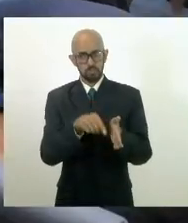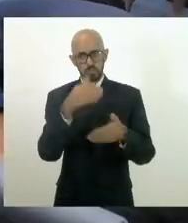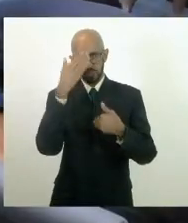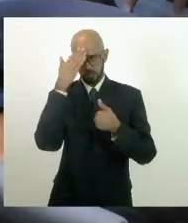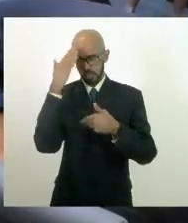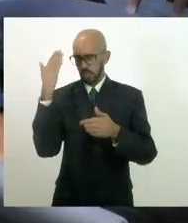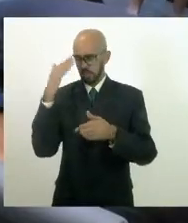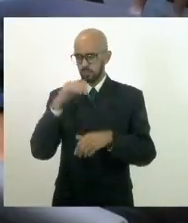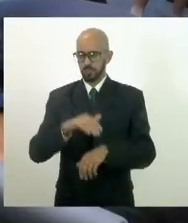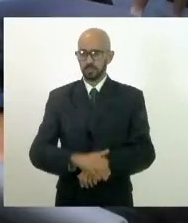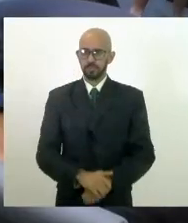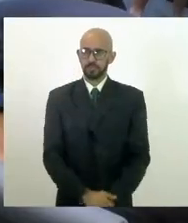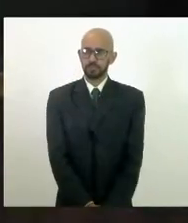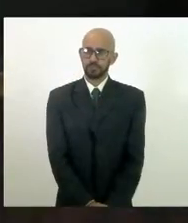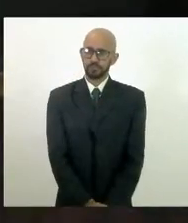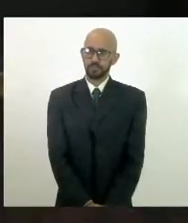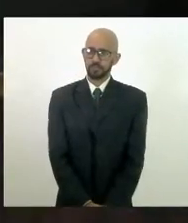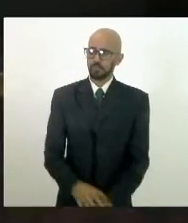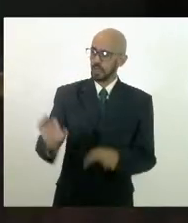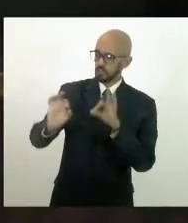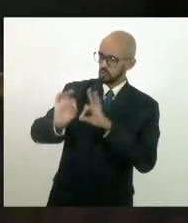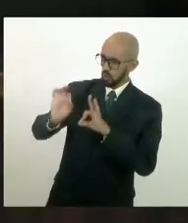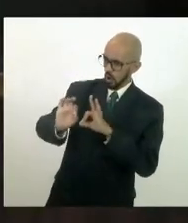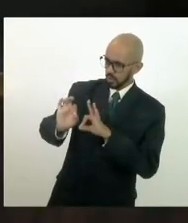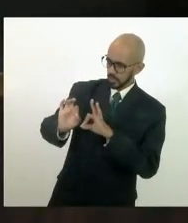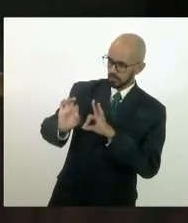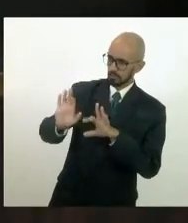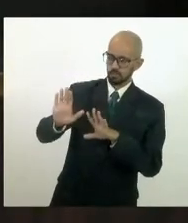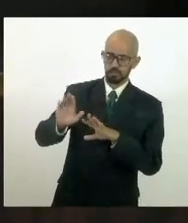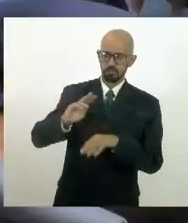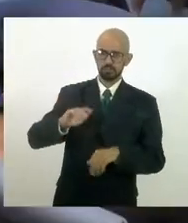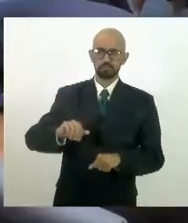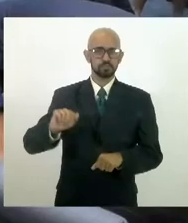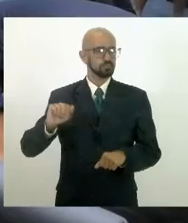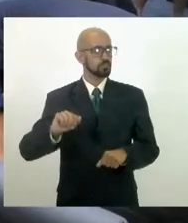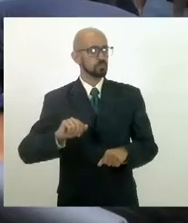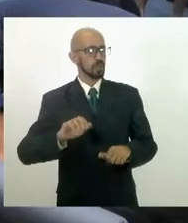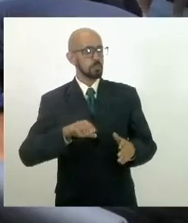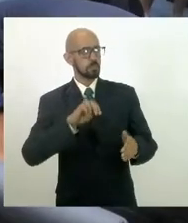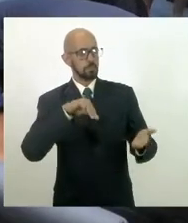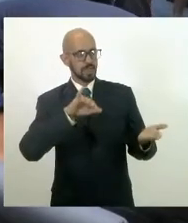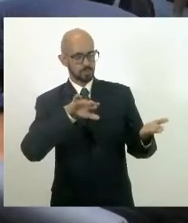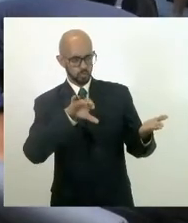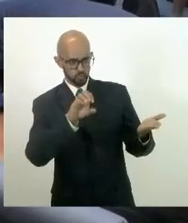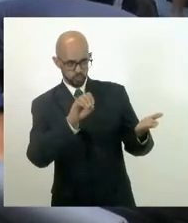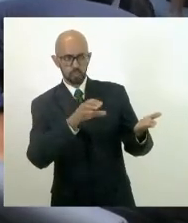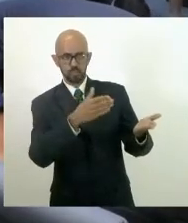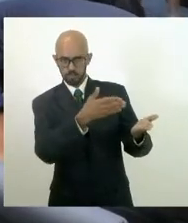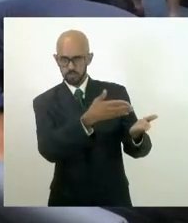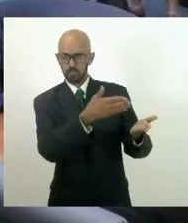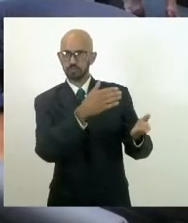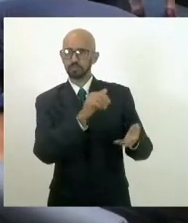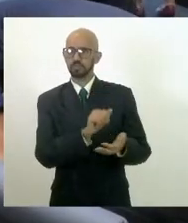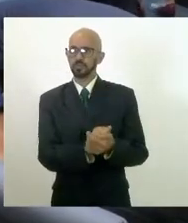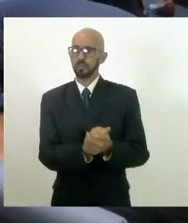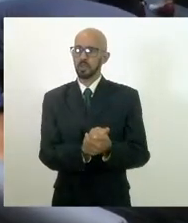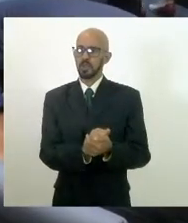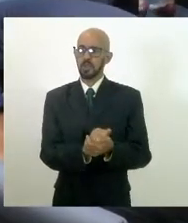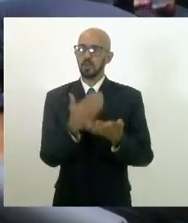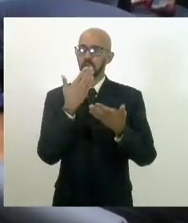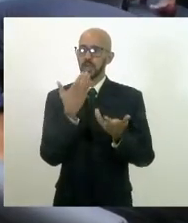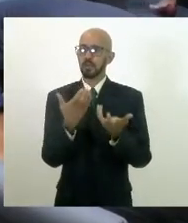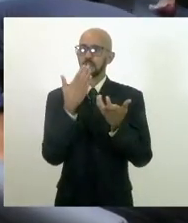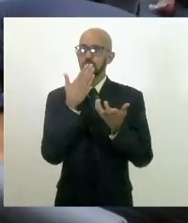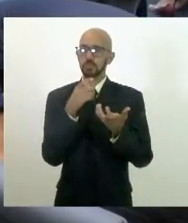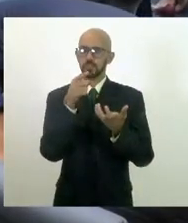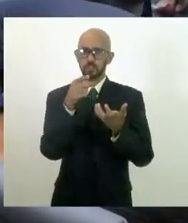Questão de ordem, presidente. Deputado Márcio Canella. Sr. Presidente, eu queria fazer um pedido à Vossa Excelência para que seja criada